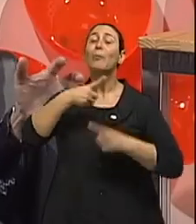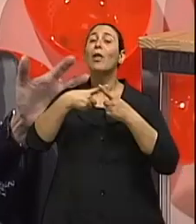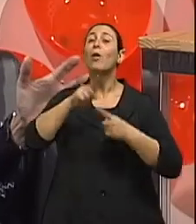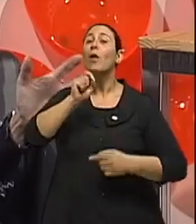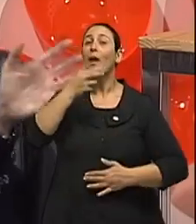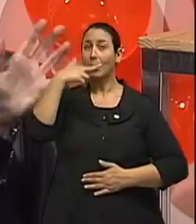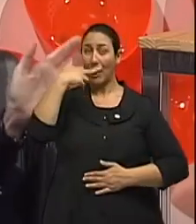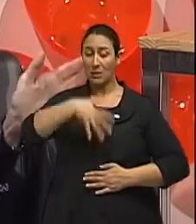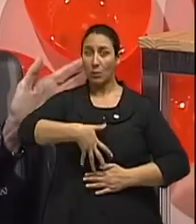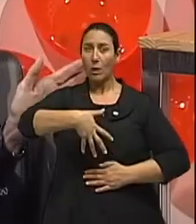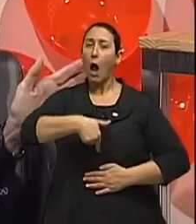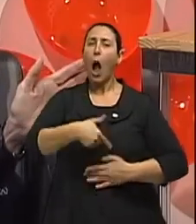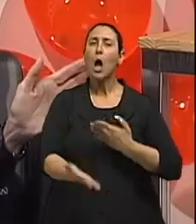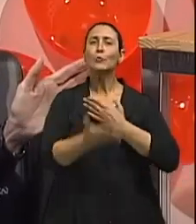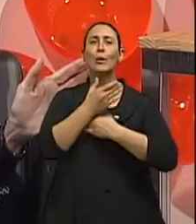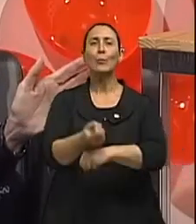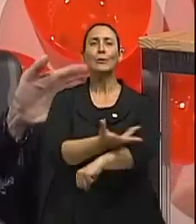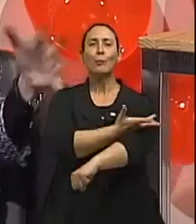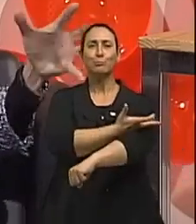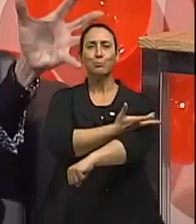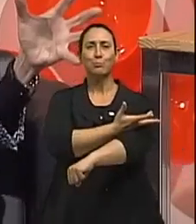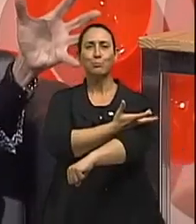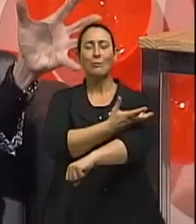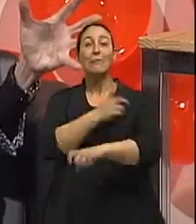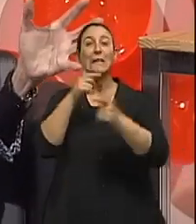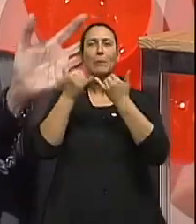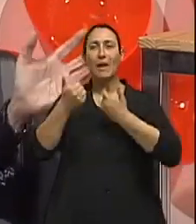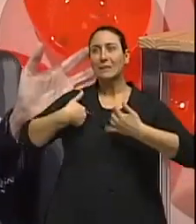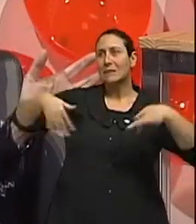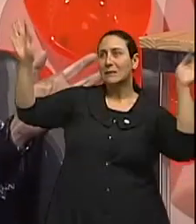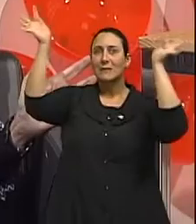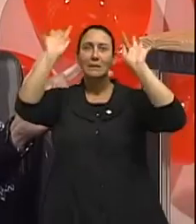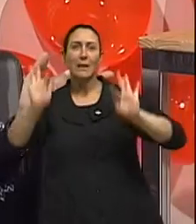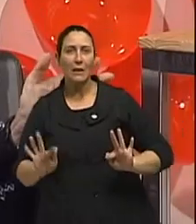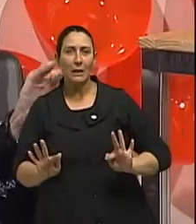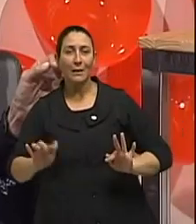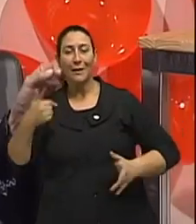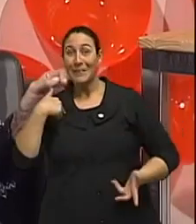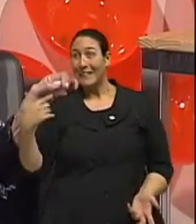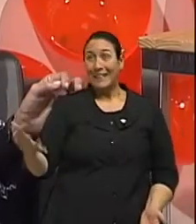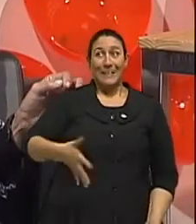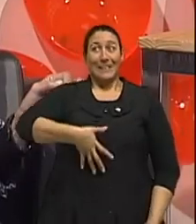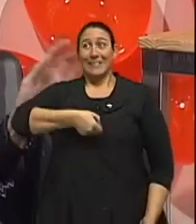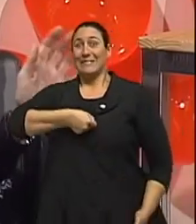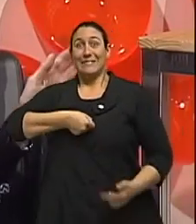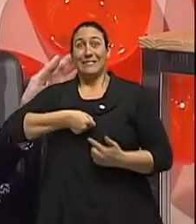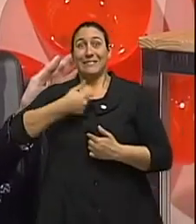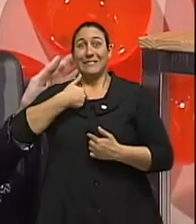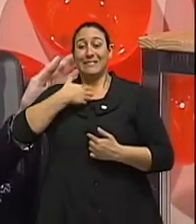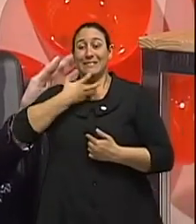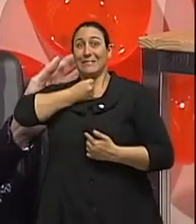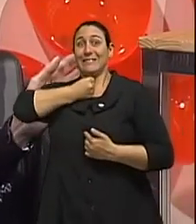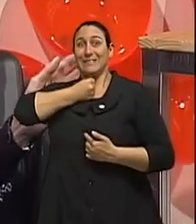Então, no momento, e pode ser positiva ou negativa, uma grande alegria, a pessoa também segura a respiração. Então, a primeira coisa é